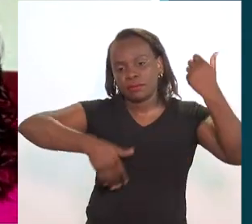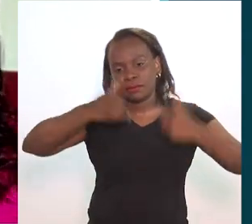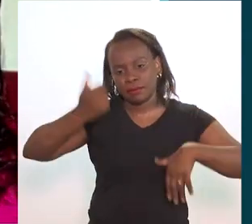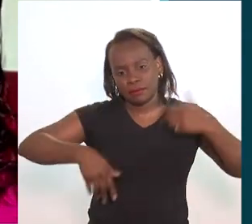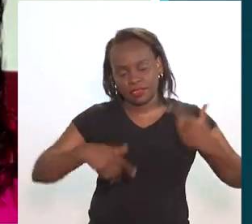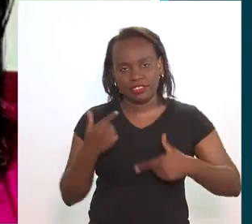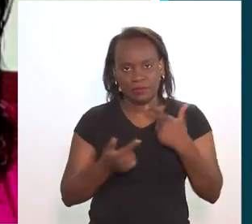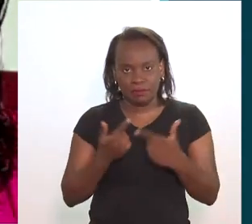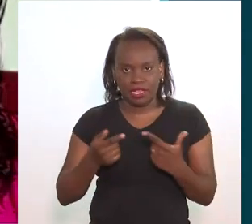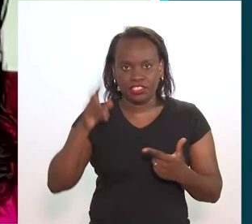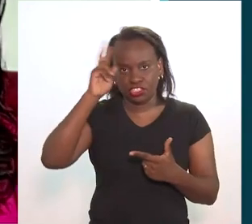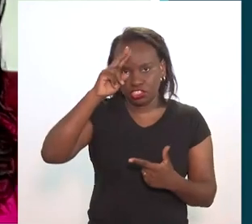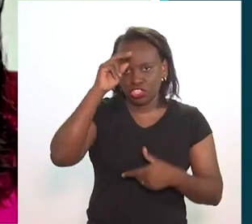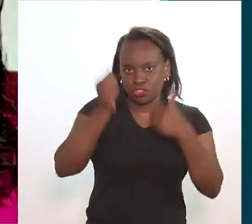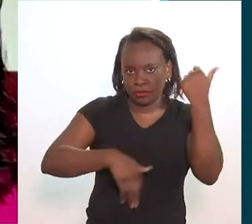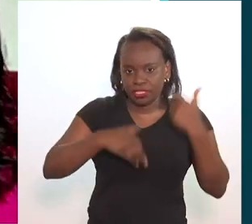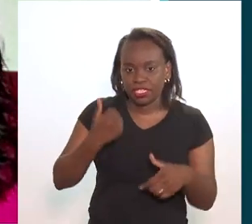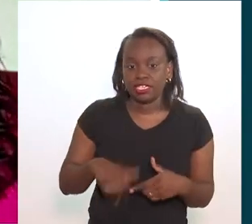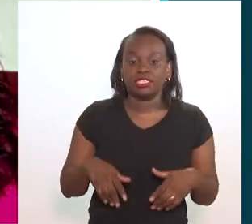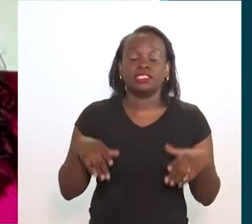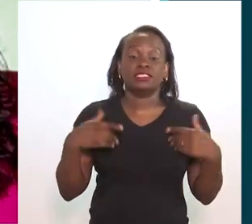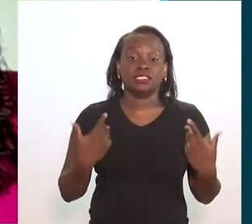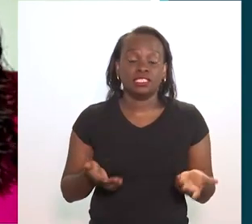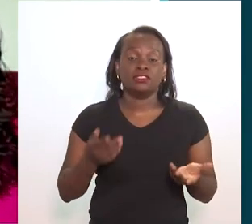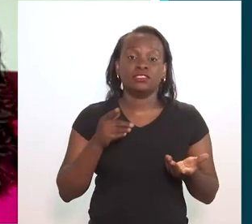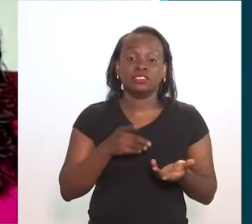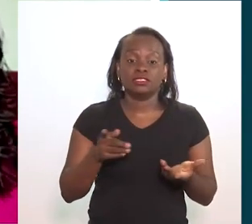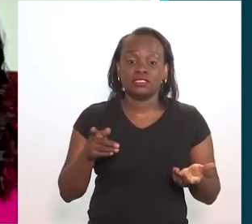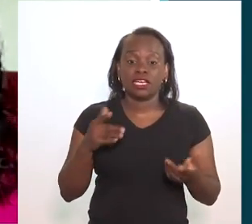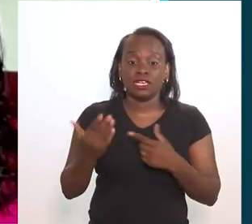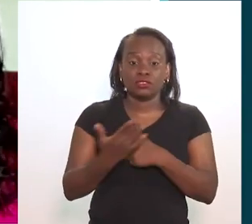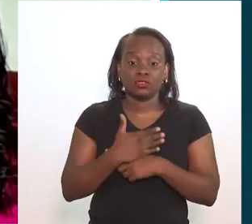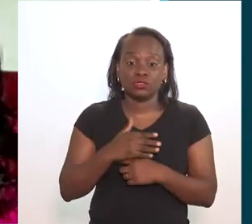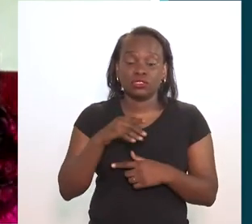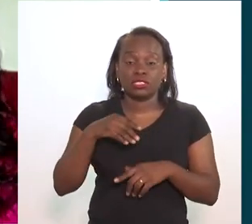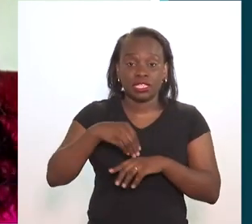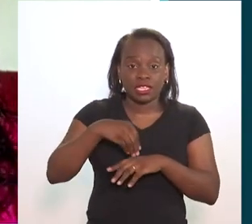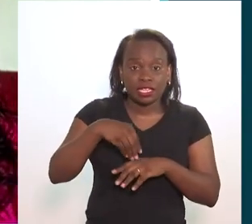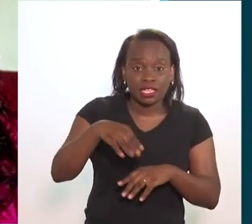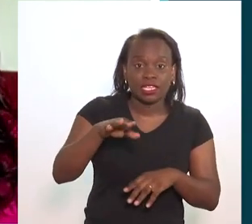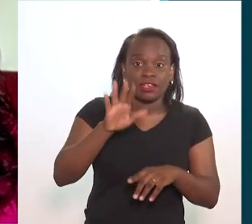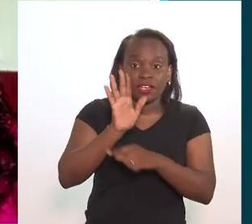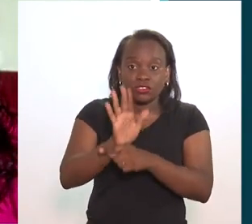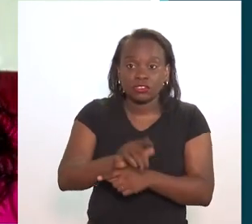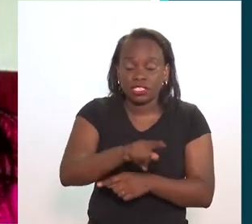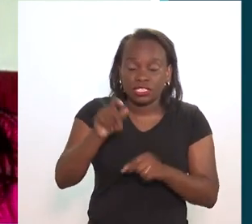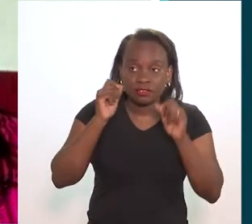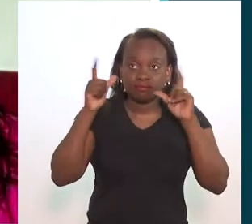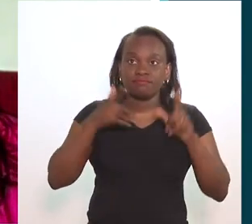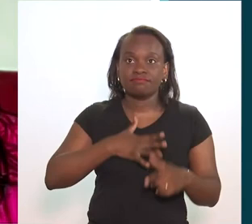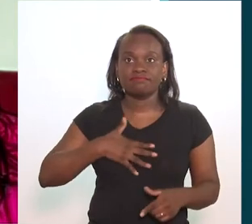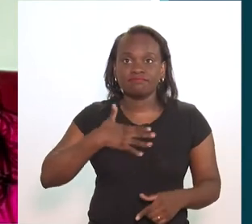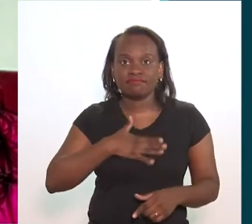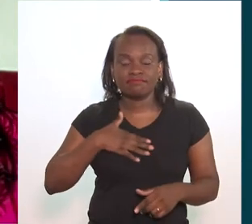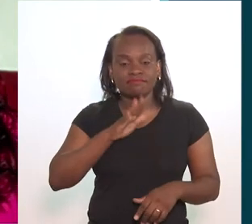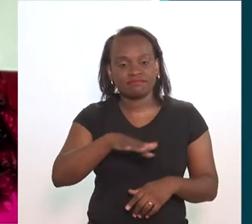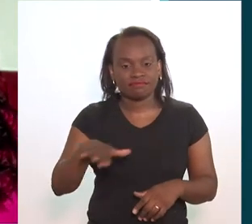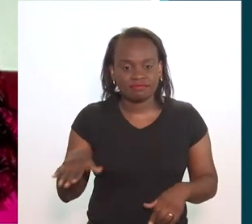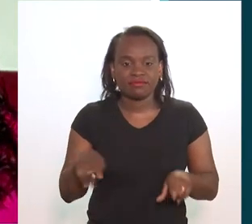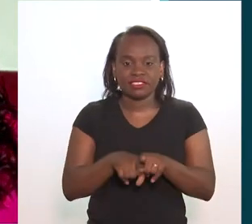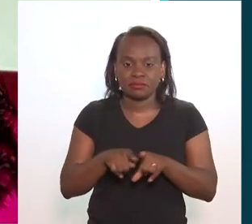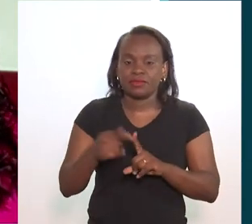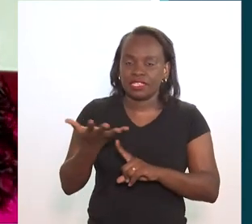então eu queria ser tudo, então hoje em dia o nosso maior trabalho é de ser de contadores de histórias, a gente trabalha com contação de histórias,